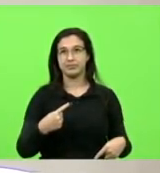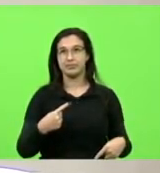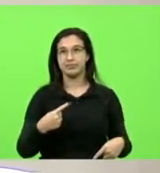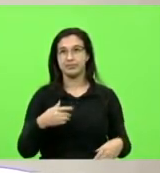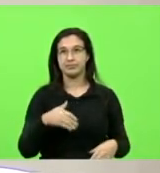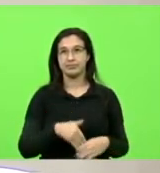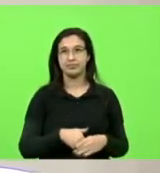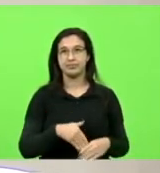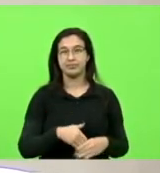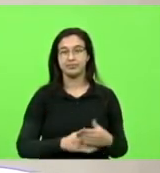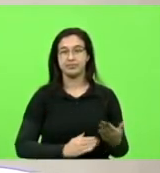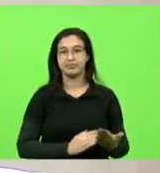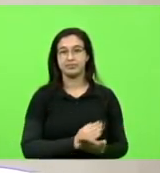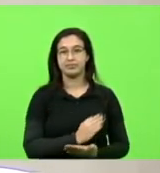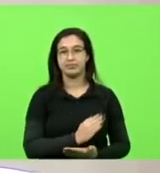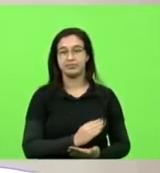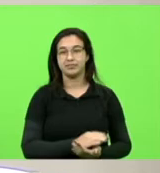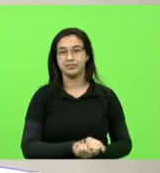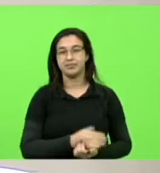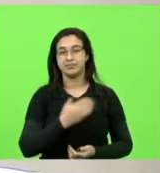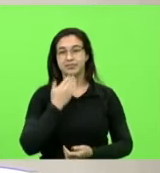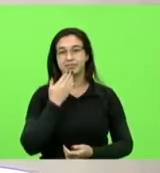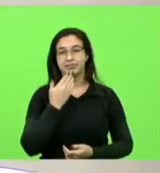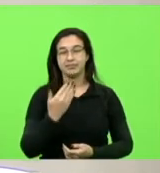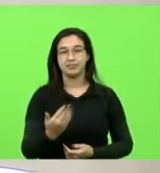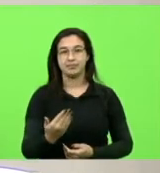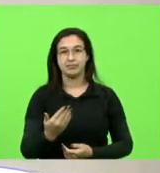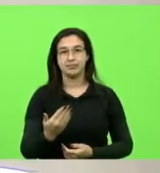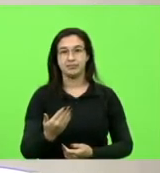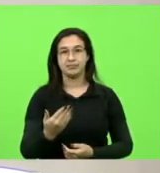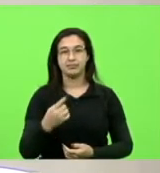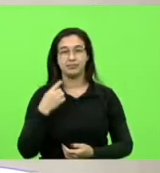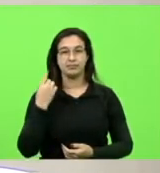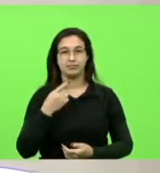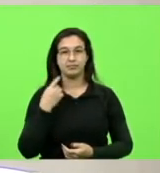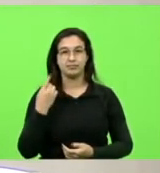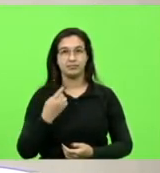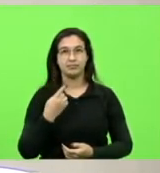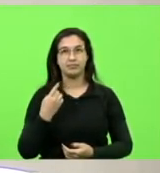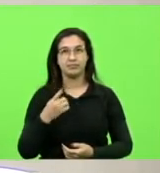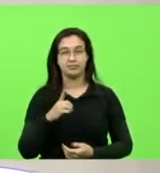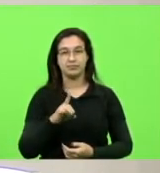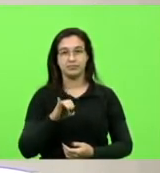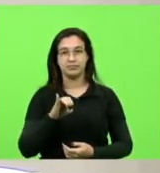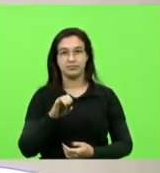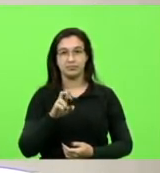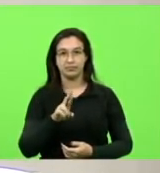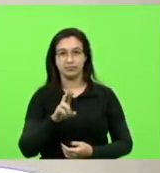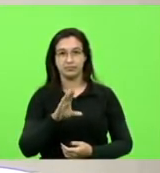Em votação, aprovado. Requerimentos. Deputado Adilson Dirce